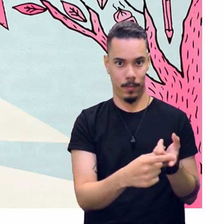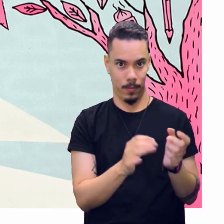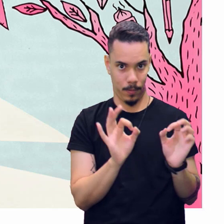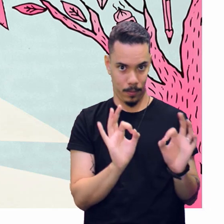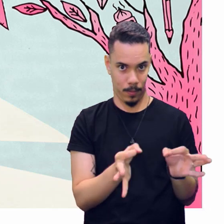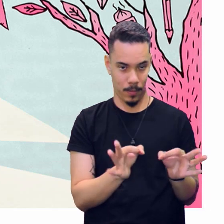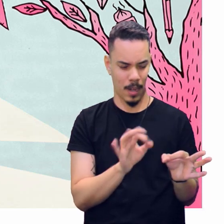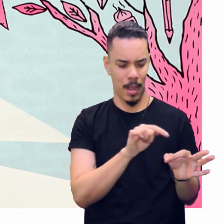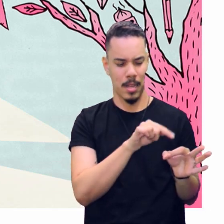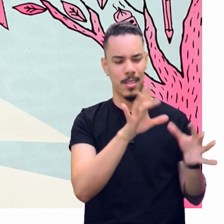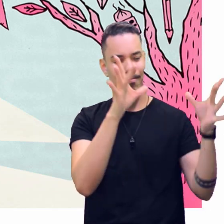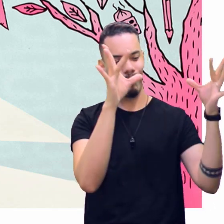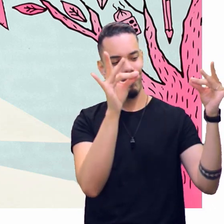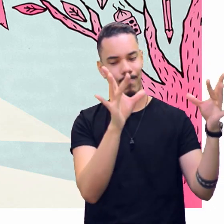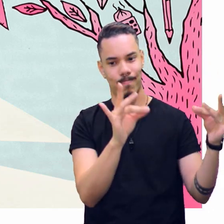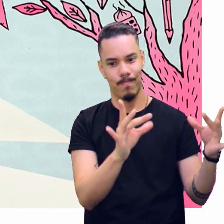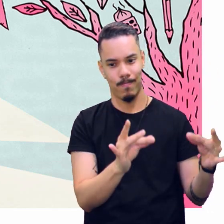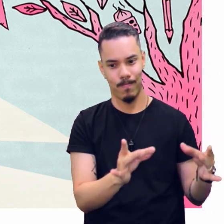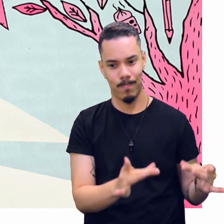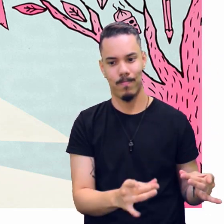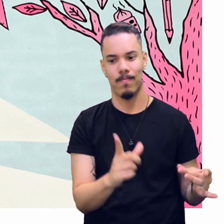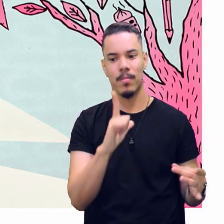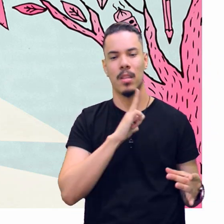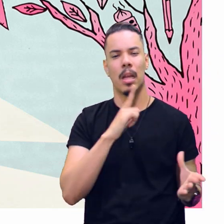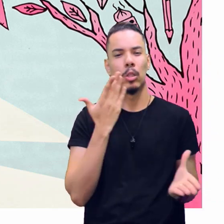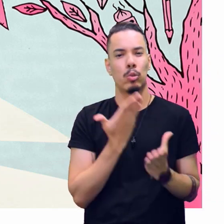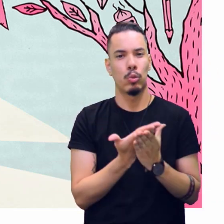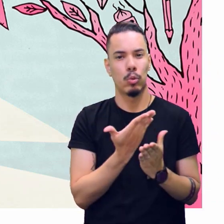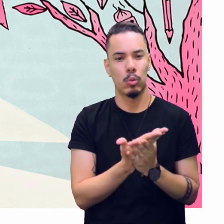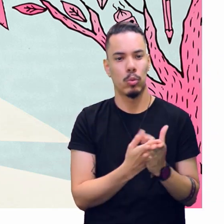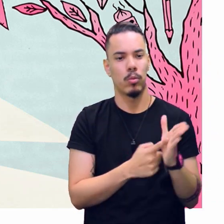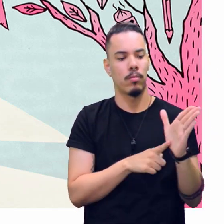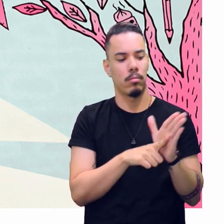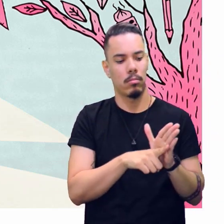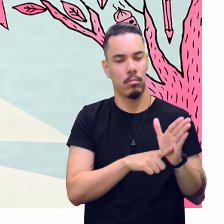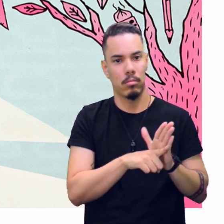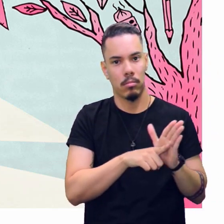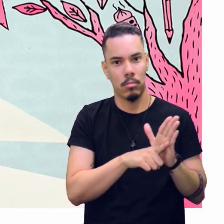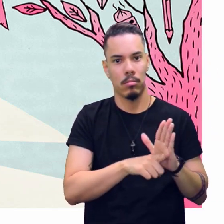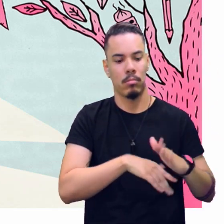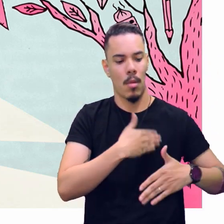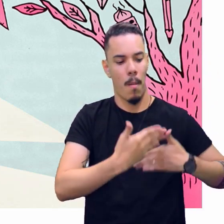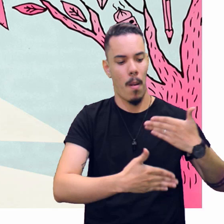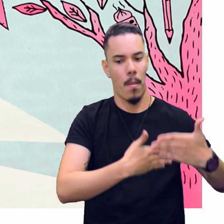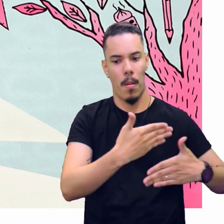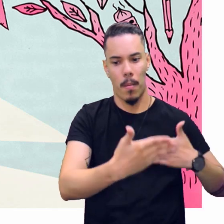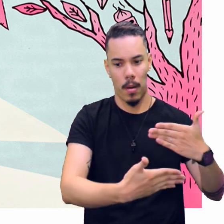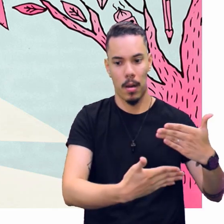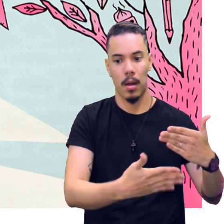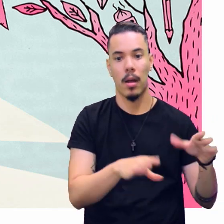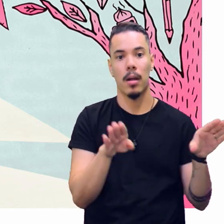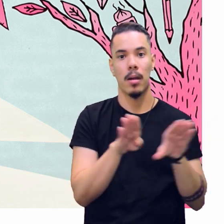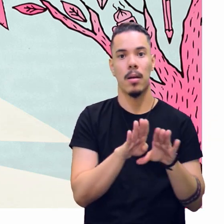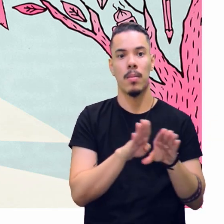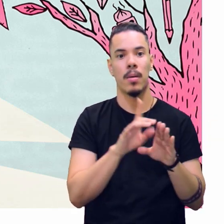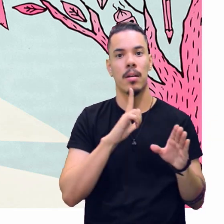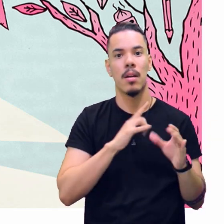tá? É mais detalhada, tem mais estudos, né? Vai vir com o